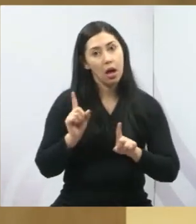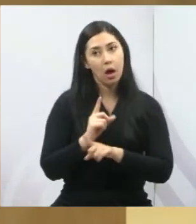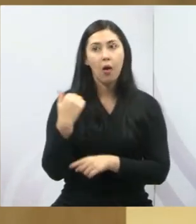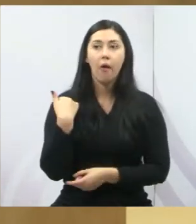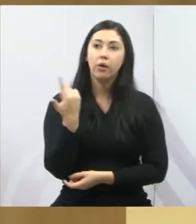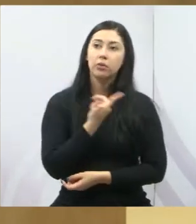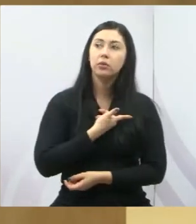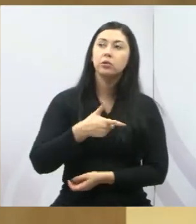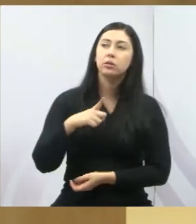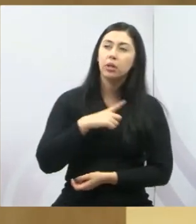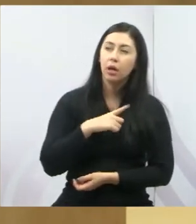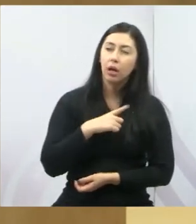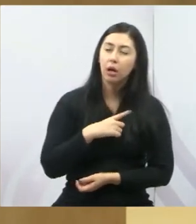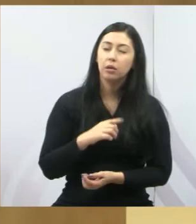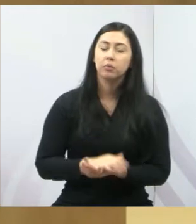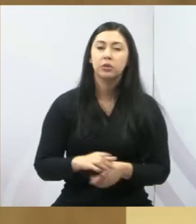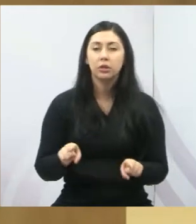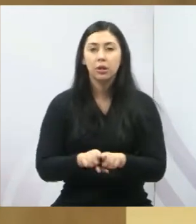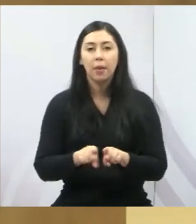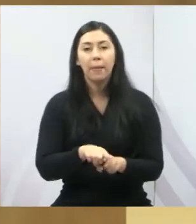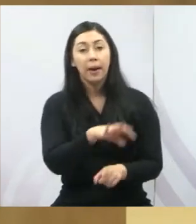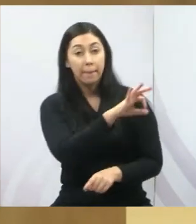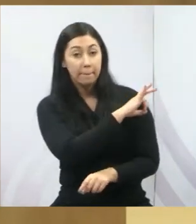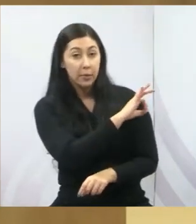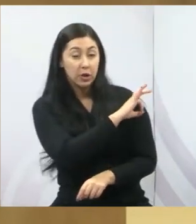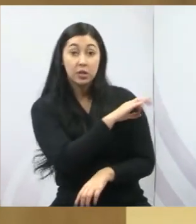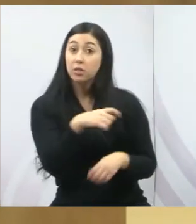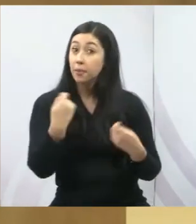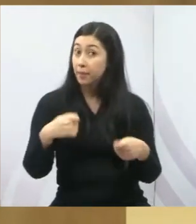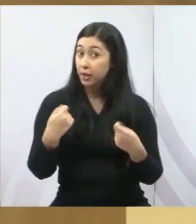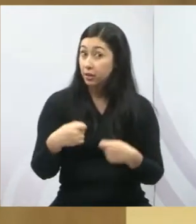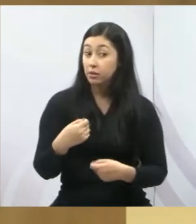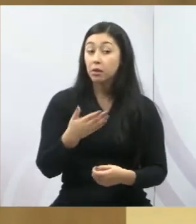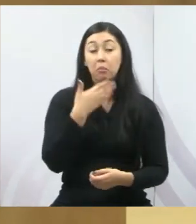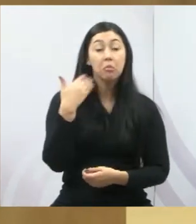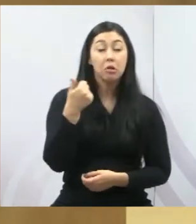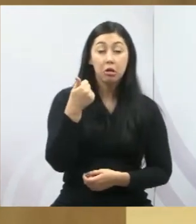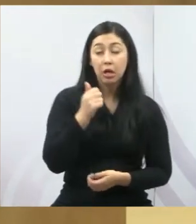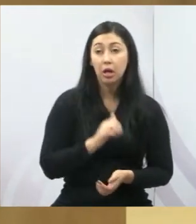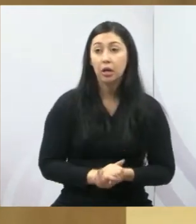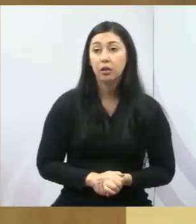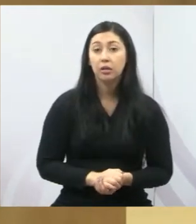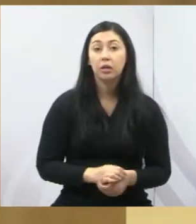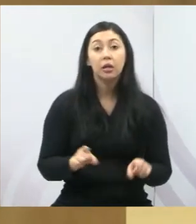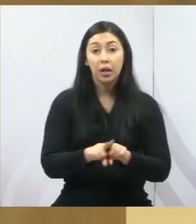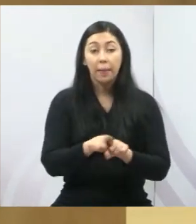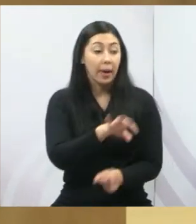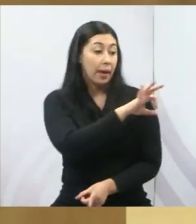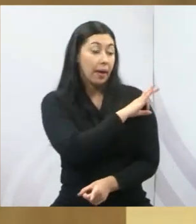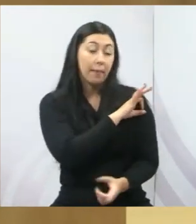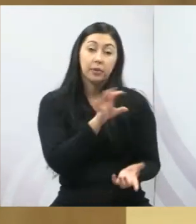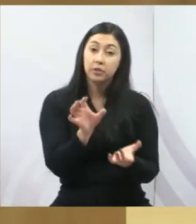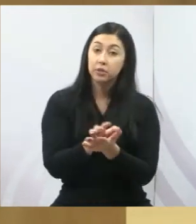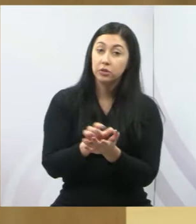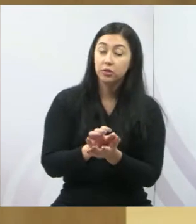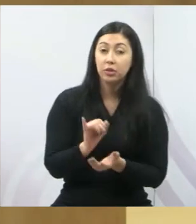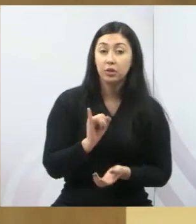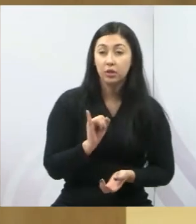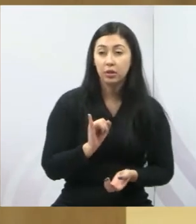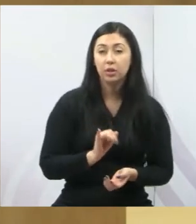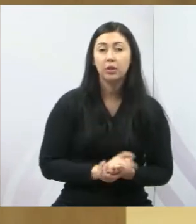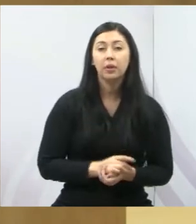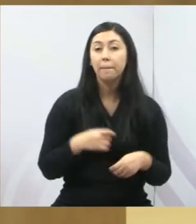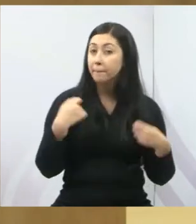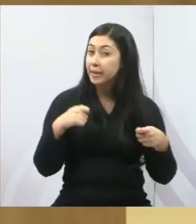temos um efetivo da polícia militar que precisa ser ampliado, nós temos um efetivo da polícia civil que precisa ser